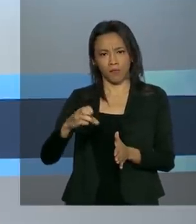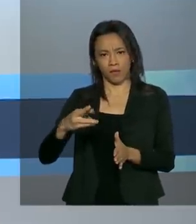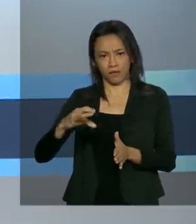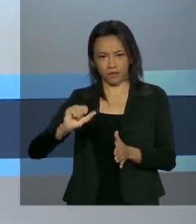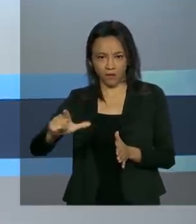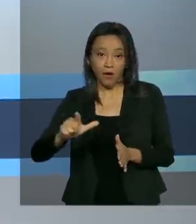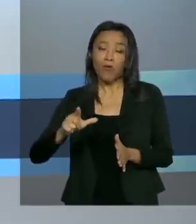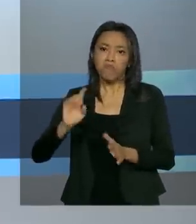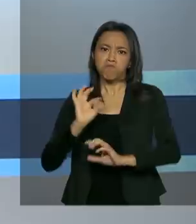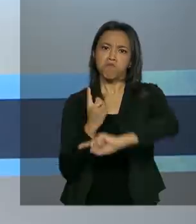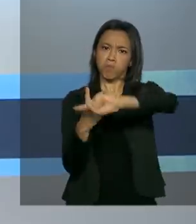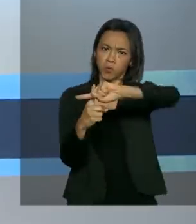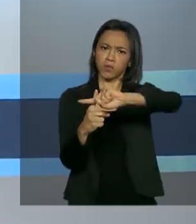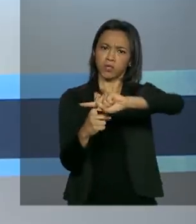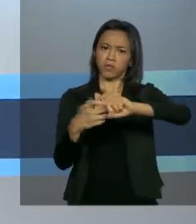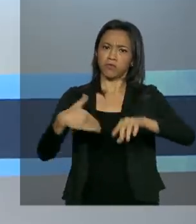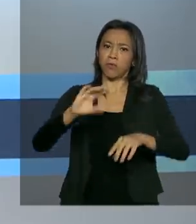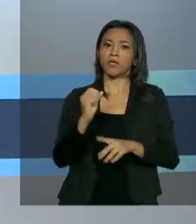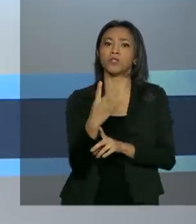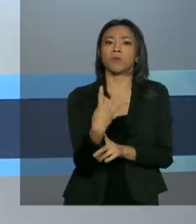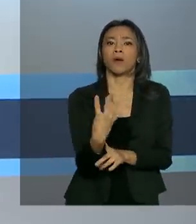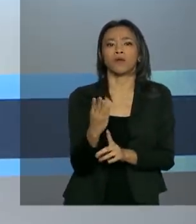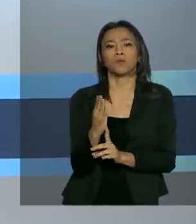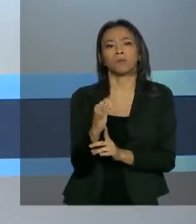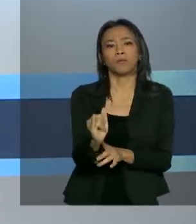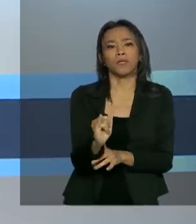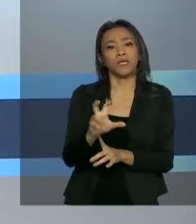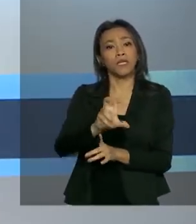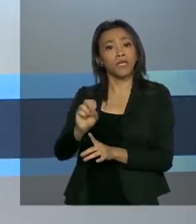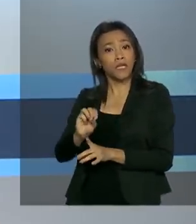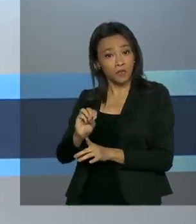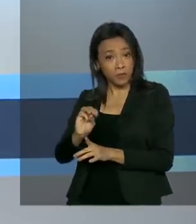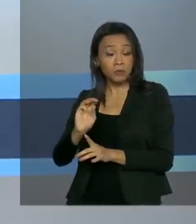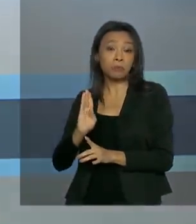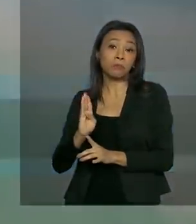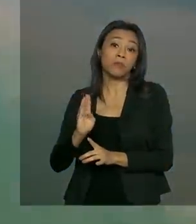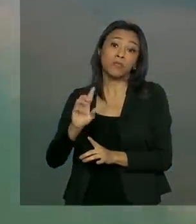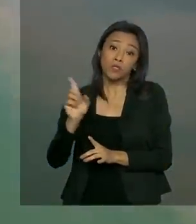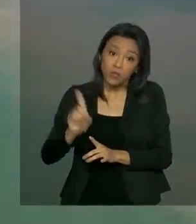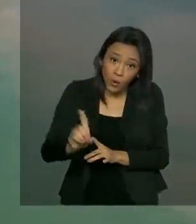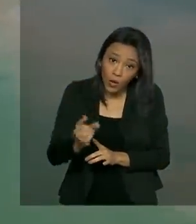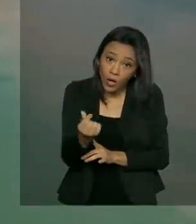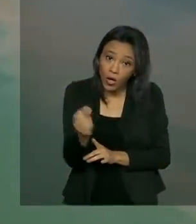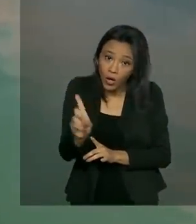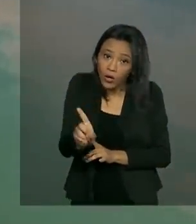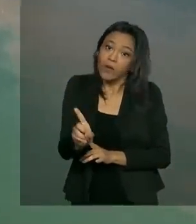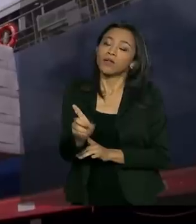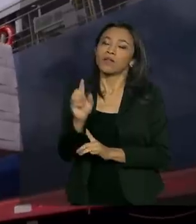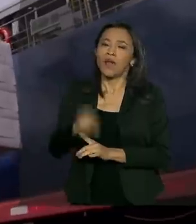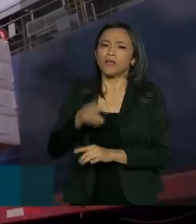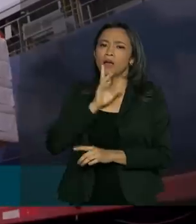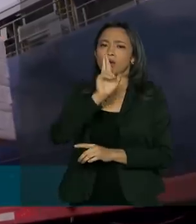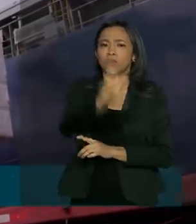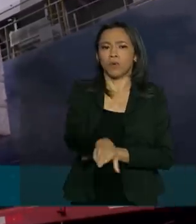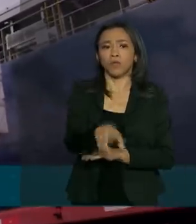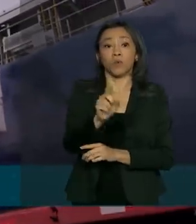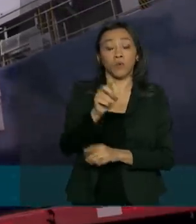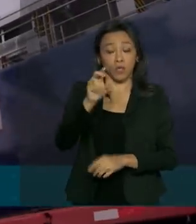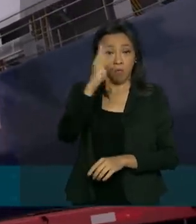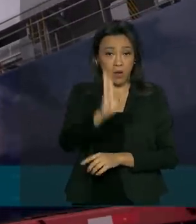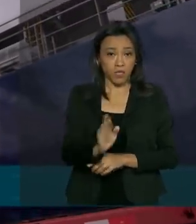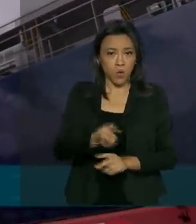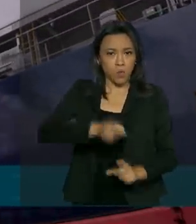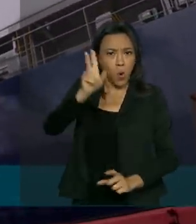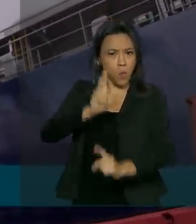saldo positivo de mais de 4 bilhões e meio de dólares. Esse número é o resultado entre o o Brasil exportou menos